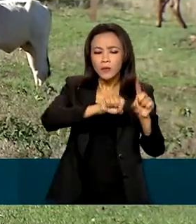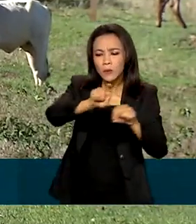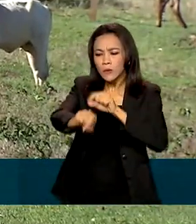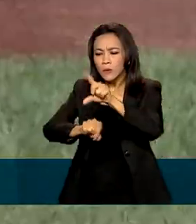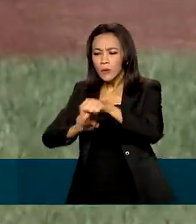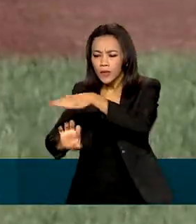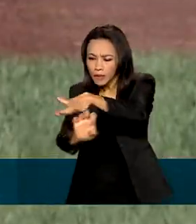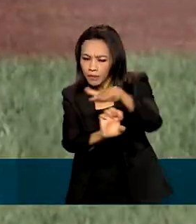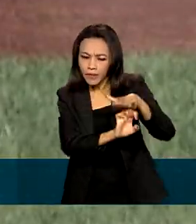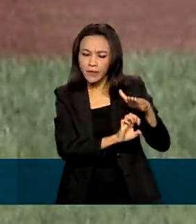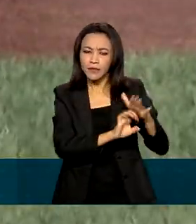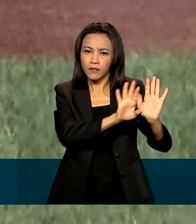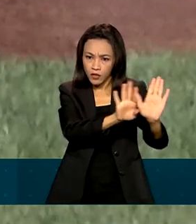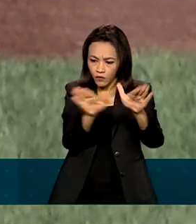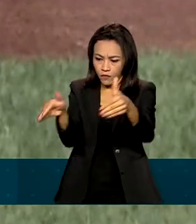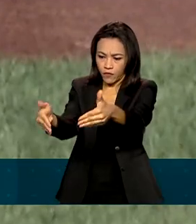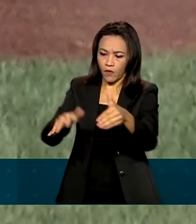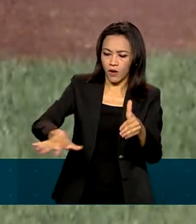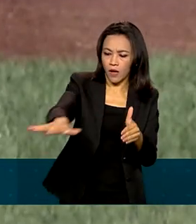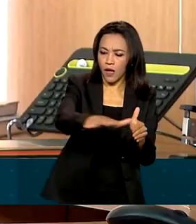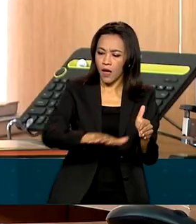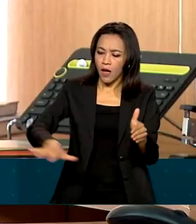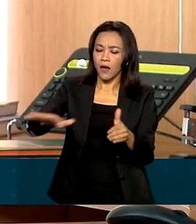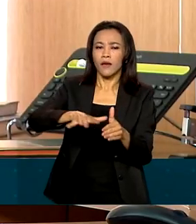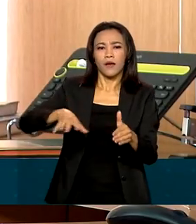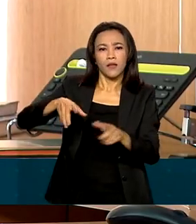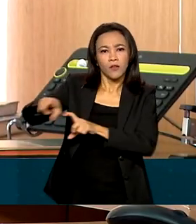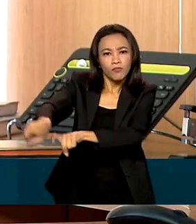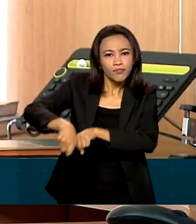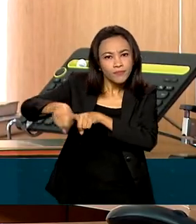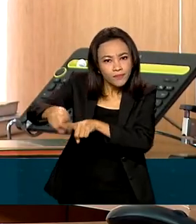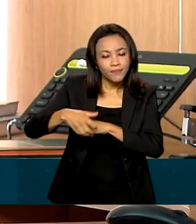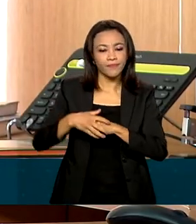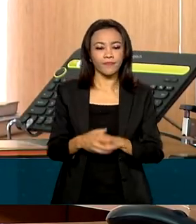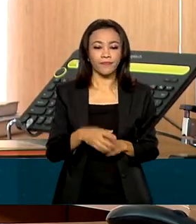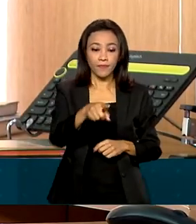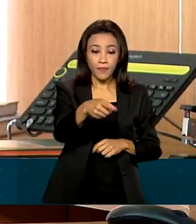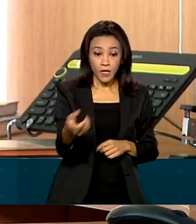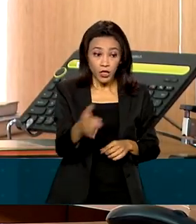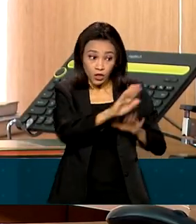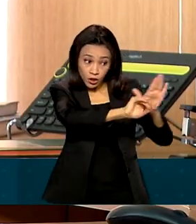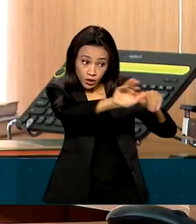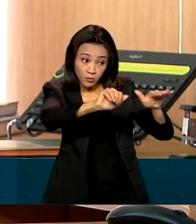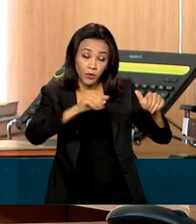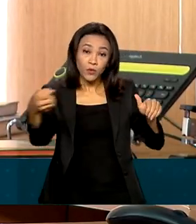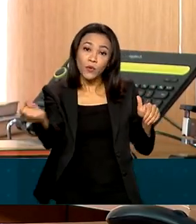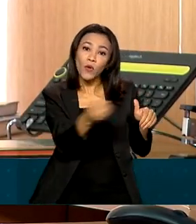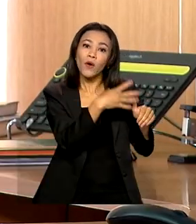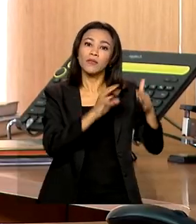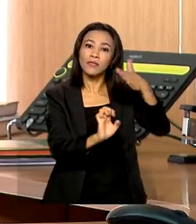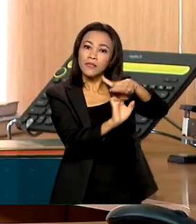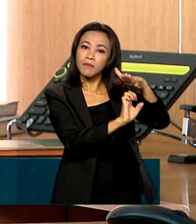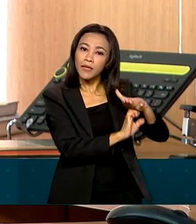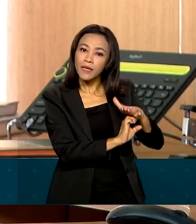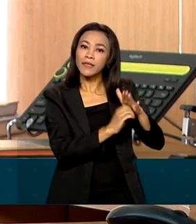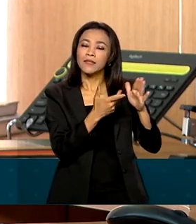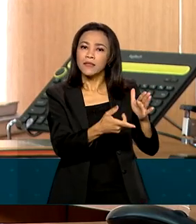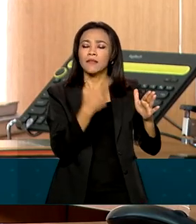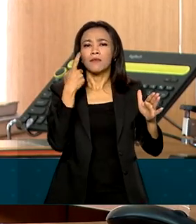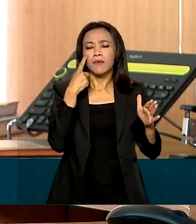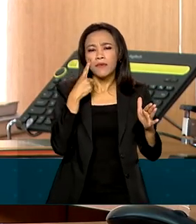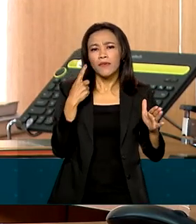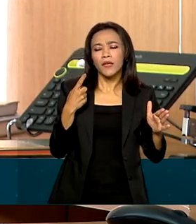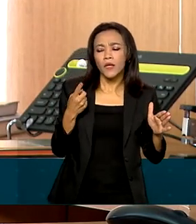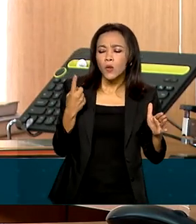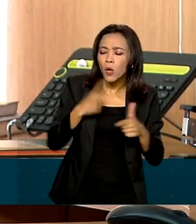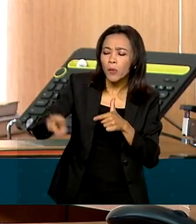voltadas para o agronegócio na região. Novos chamamentos de startups onde a gente possa ter, de fato, a demanda, a